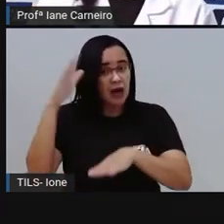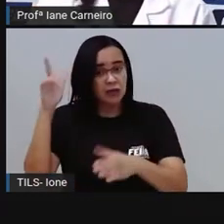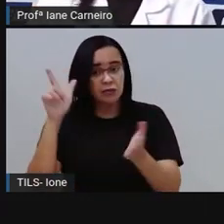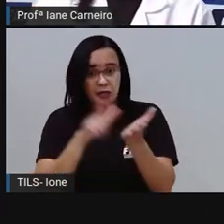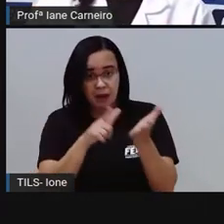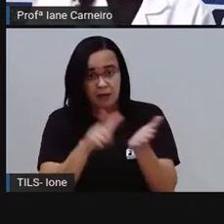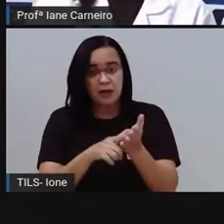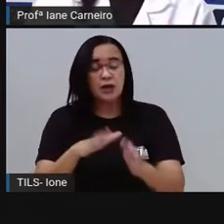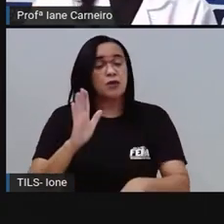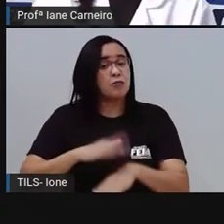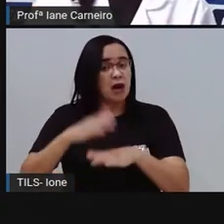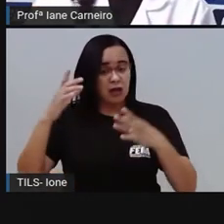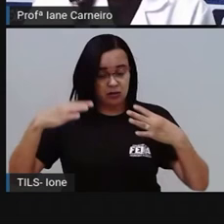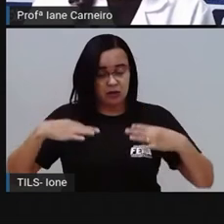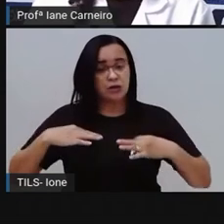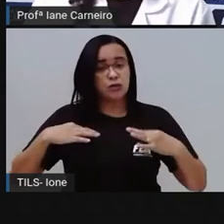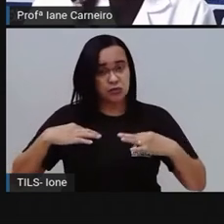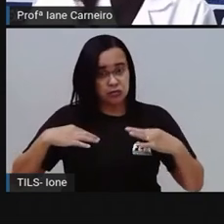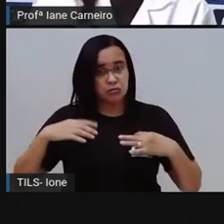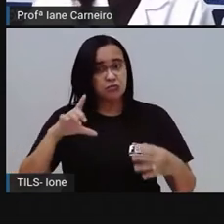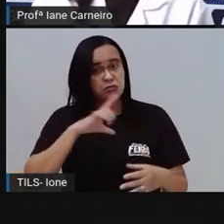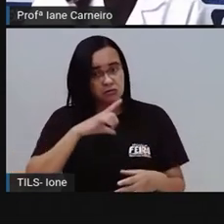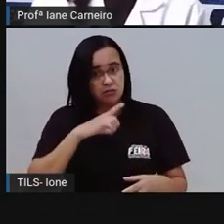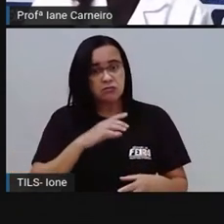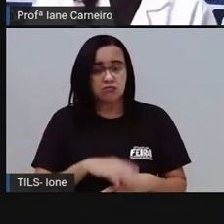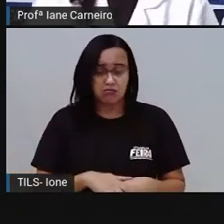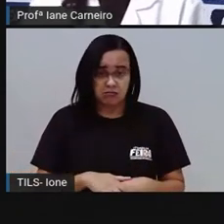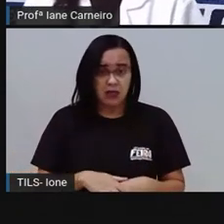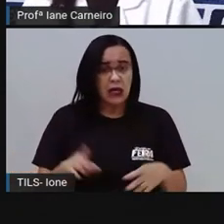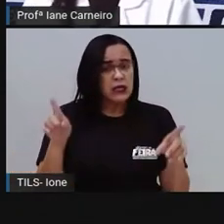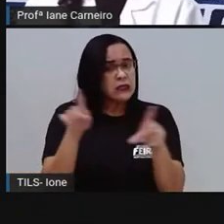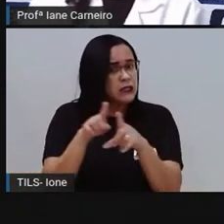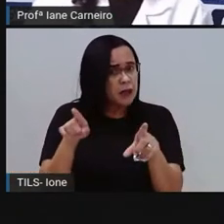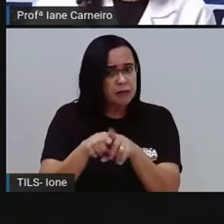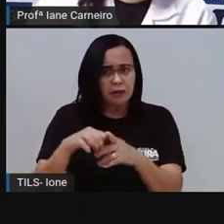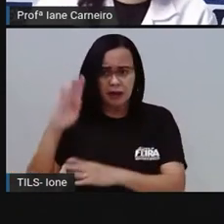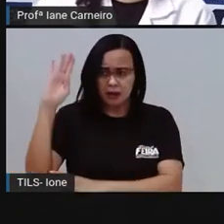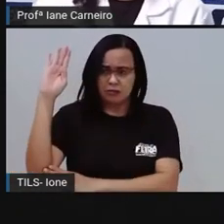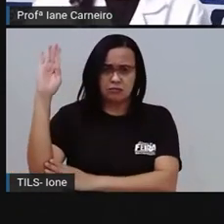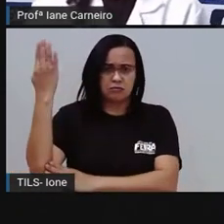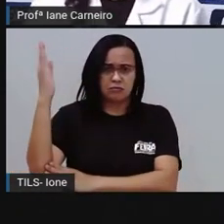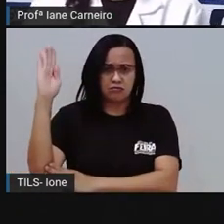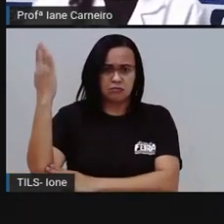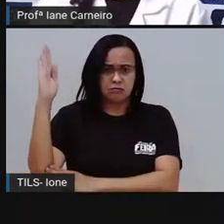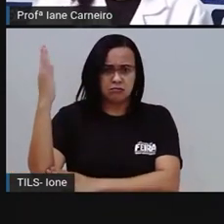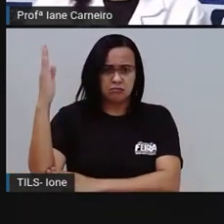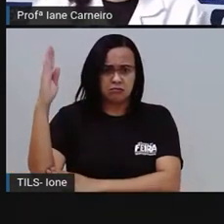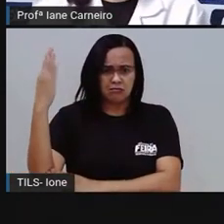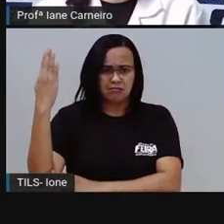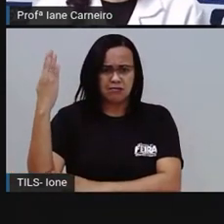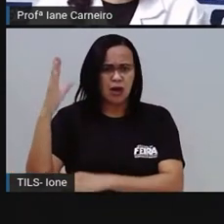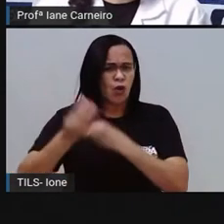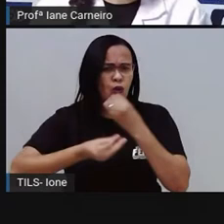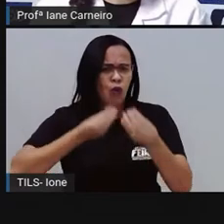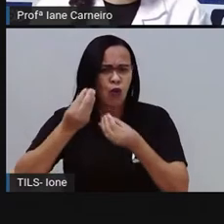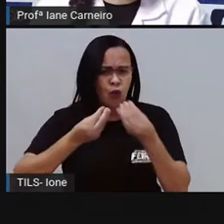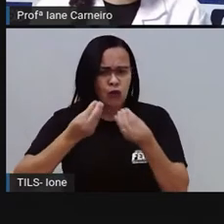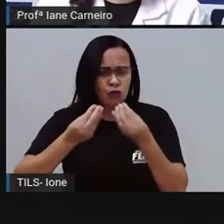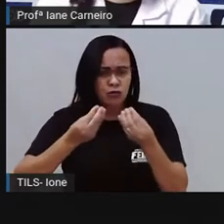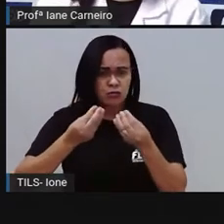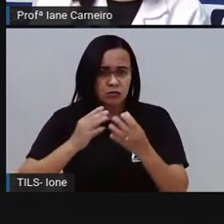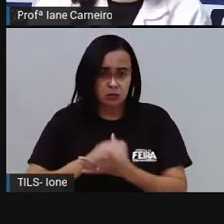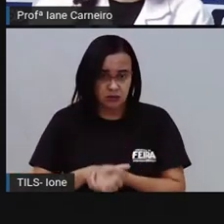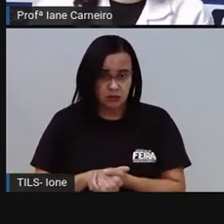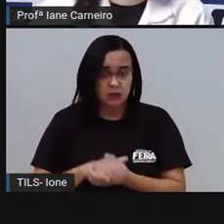o tecido. Uma madeira, né, a madeira, ó, mas a madeira da natureza, sim, mas quando você pinta